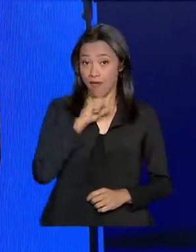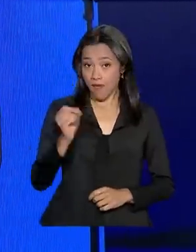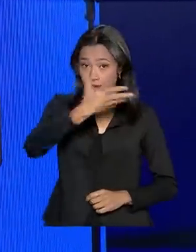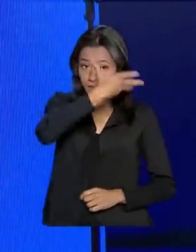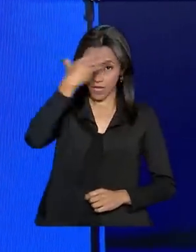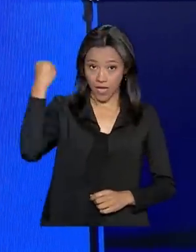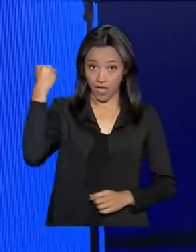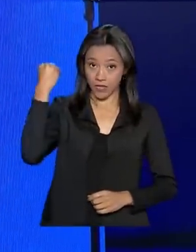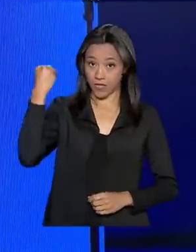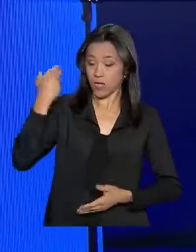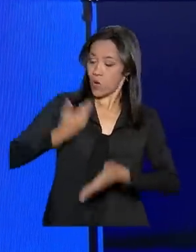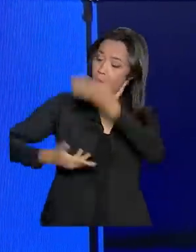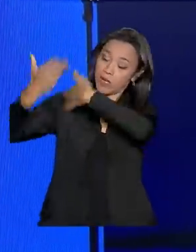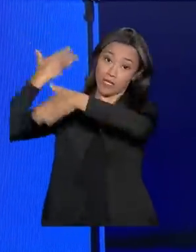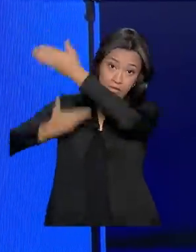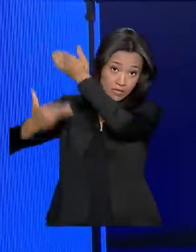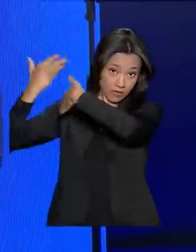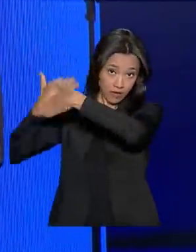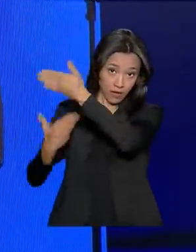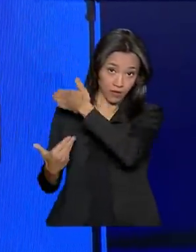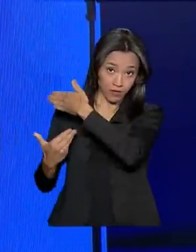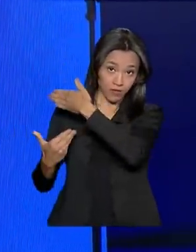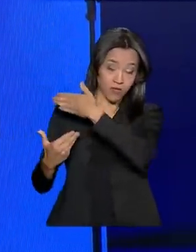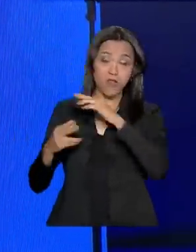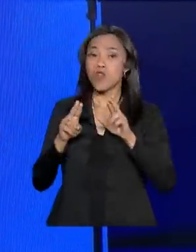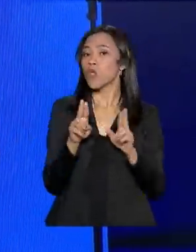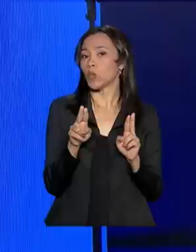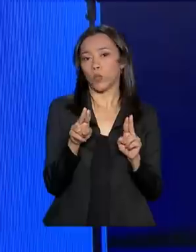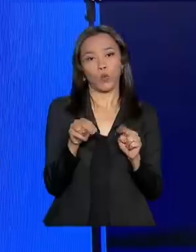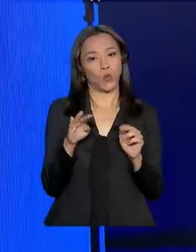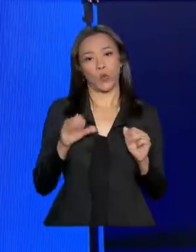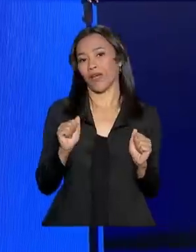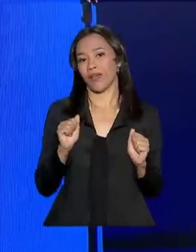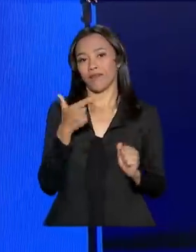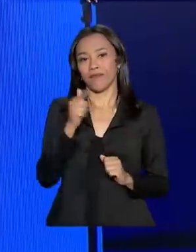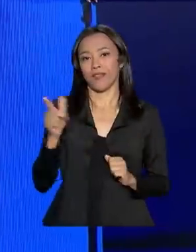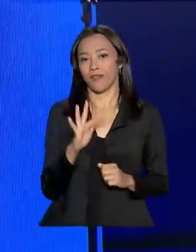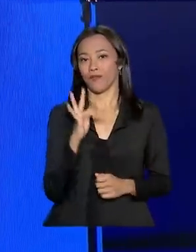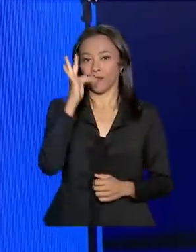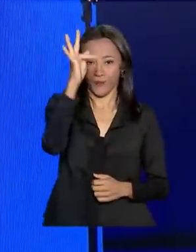nunca terá um futuro.